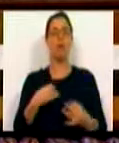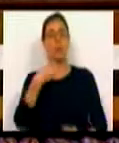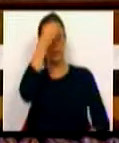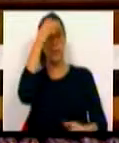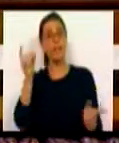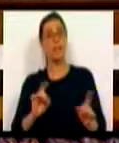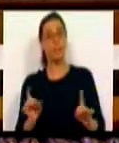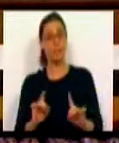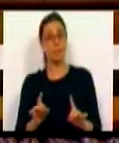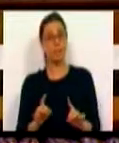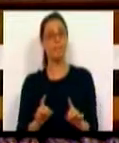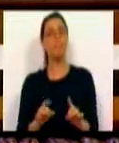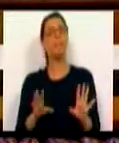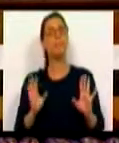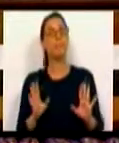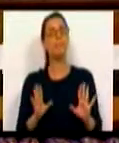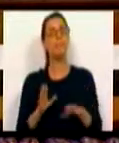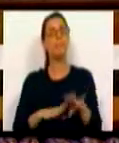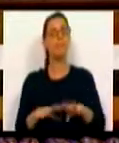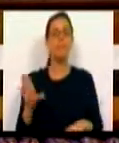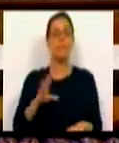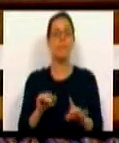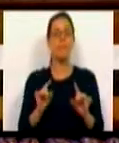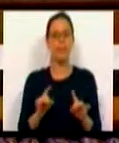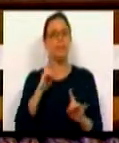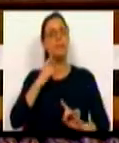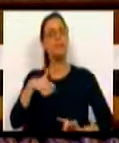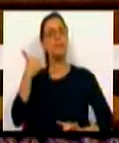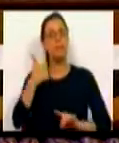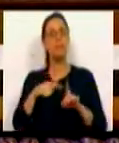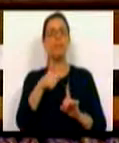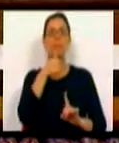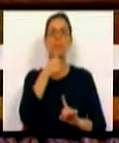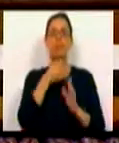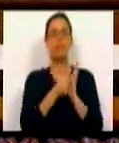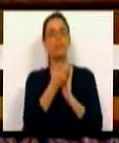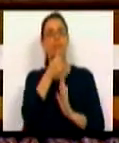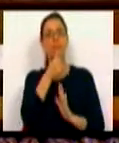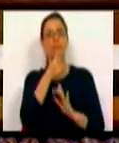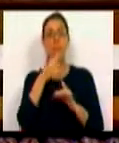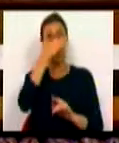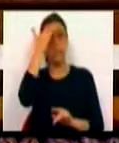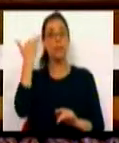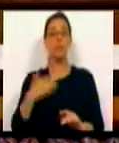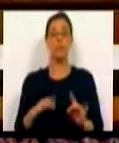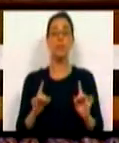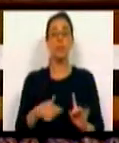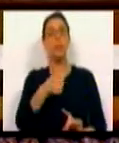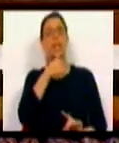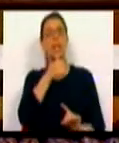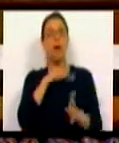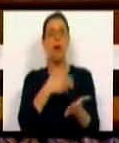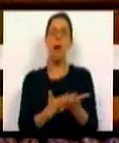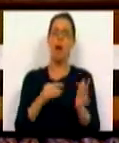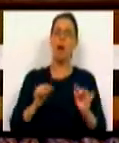esquecê-lo, mas ir mais longe e, sobretudo, tomar as decisões difíceis, as decisões que